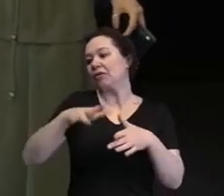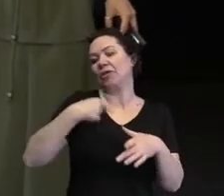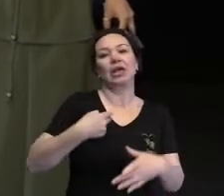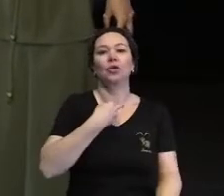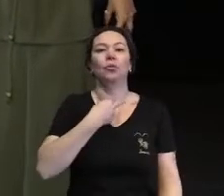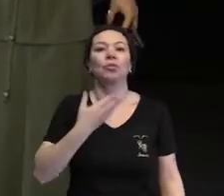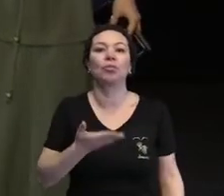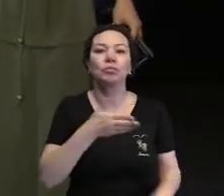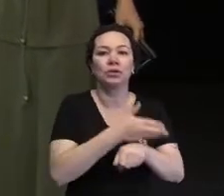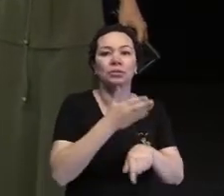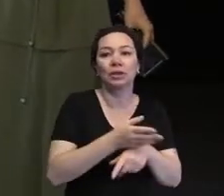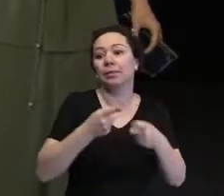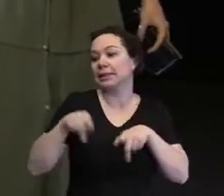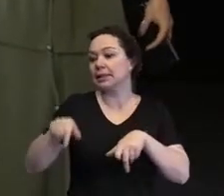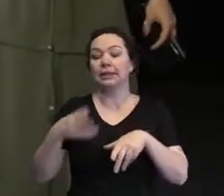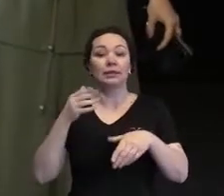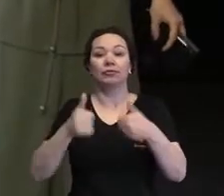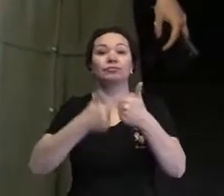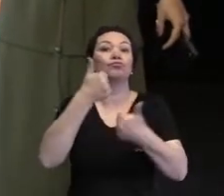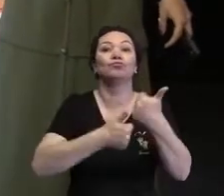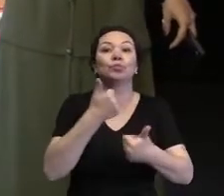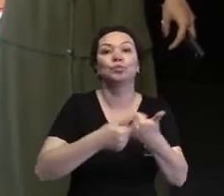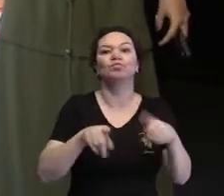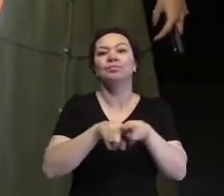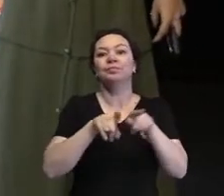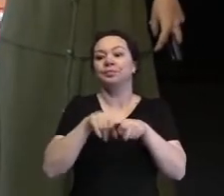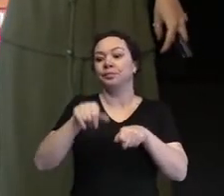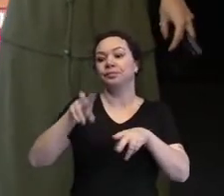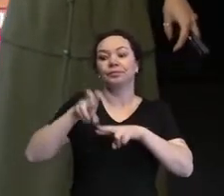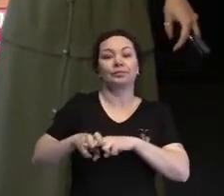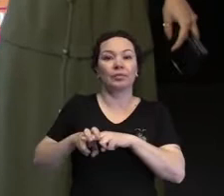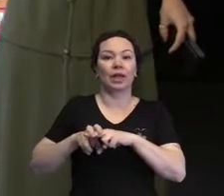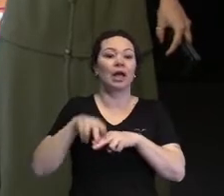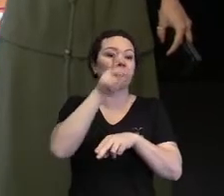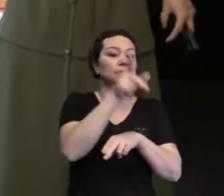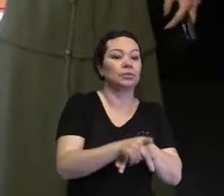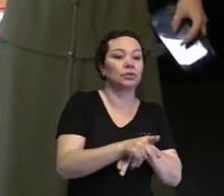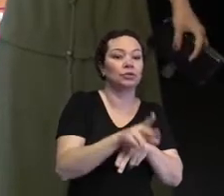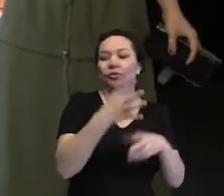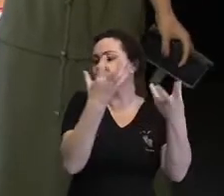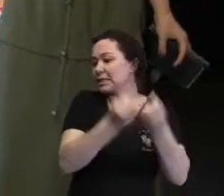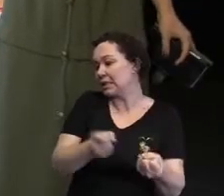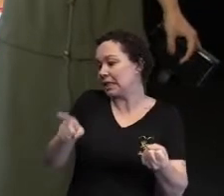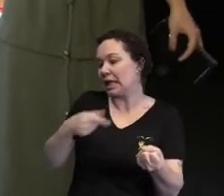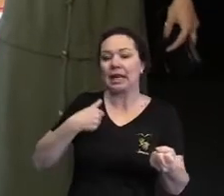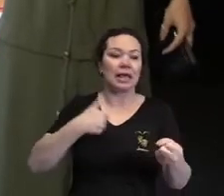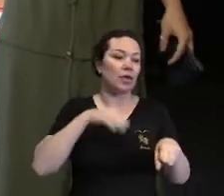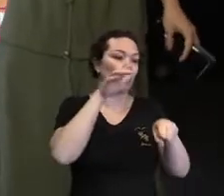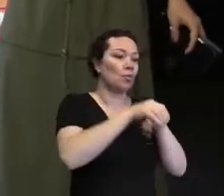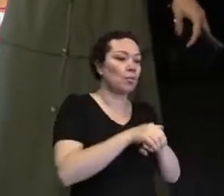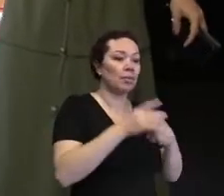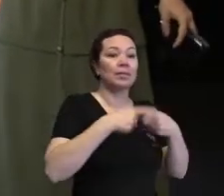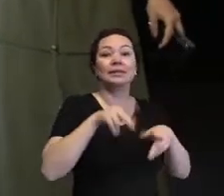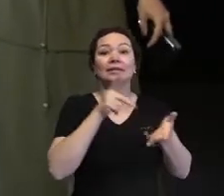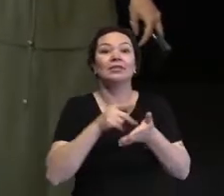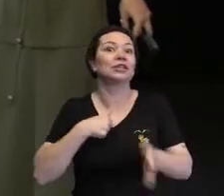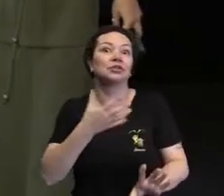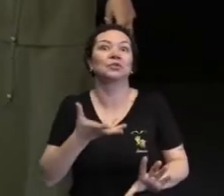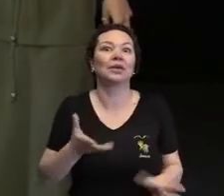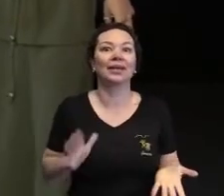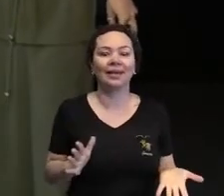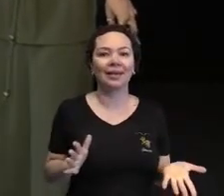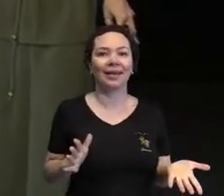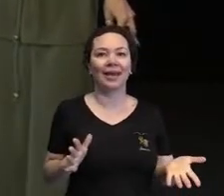ir, mas aí lá ele não vai jogar bola tão bem. E o pessoal não vai aceitar ele e eu vou me sentir culpado, mas, na verdade, eu não quero.